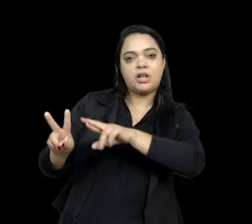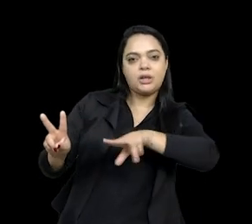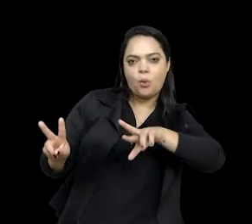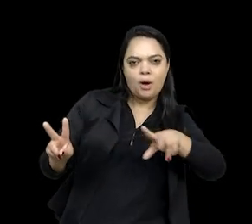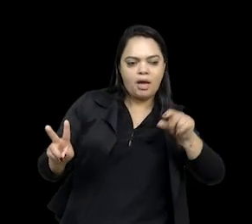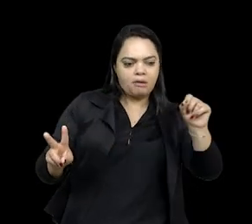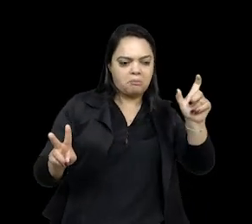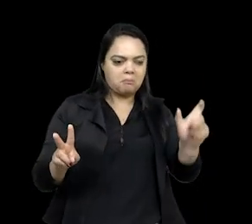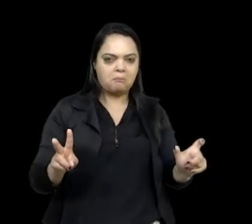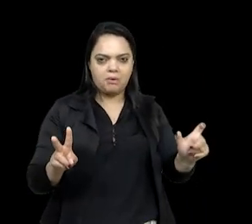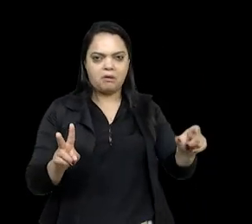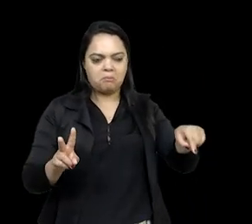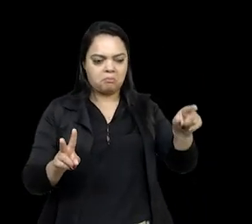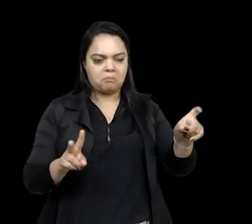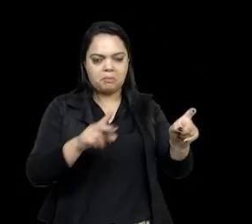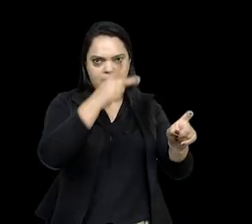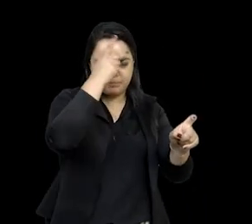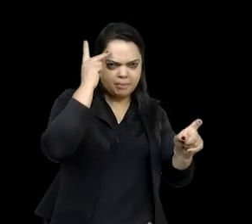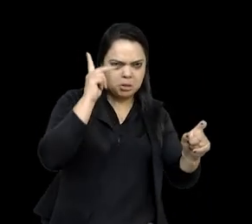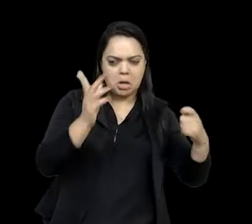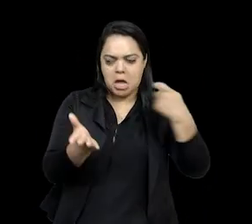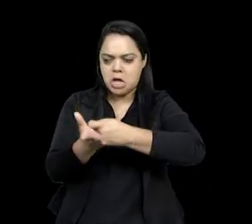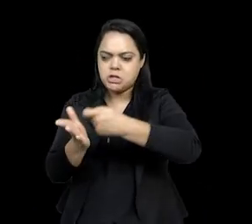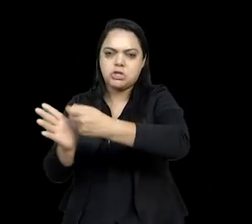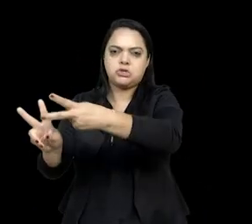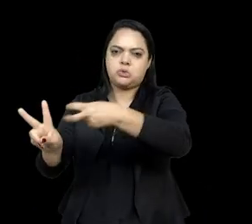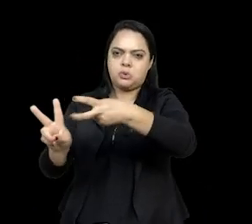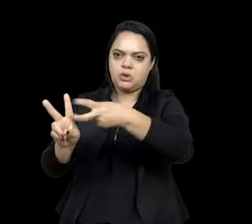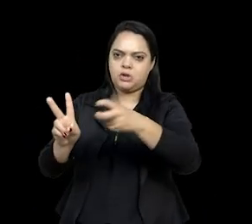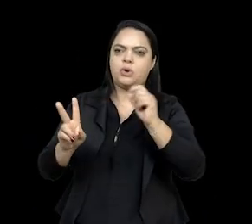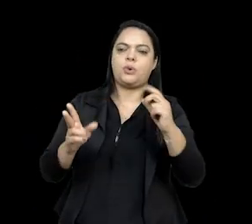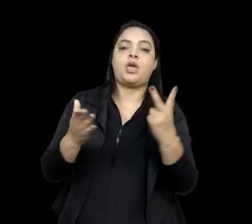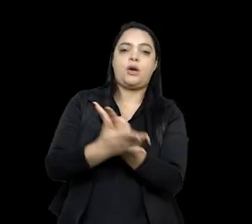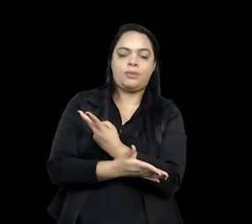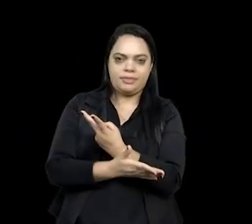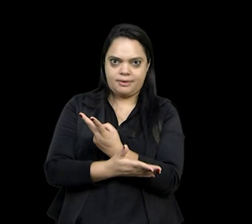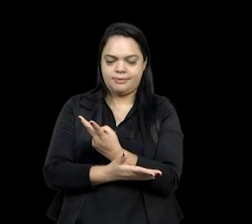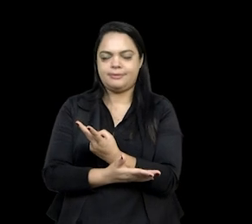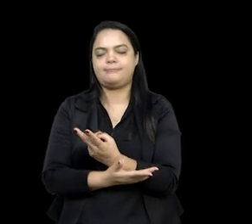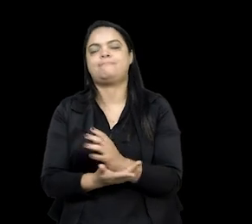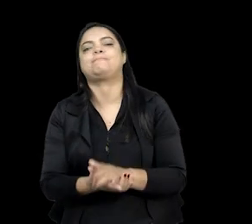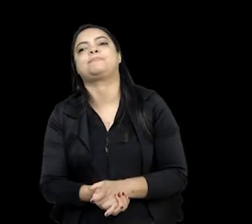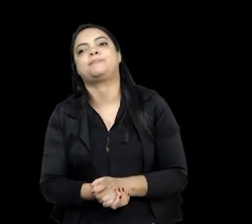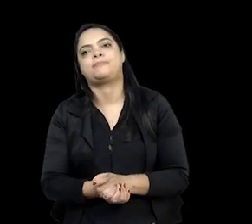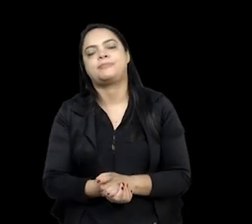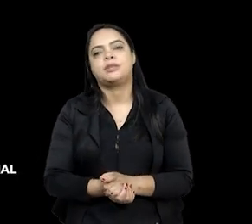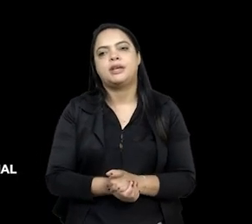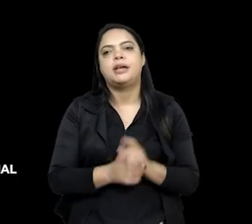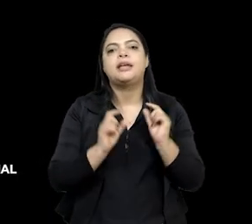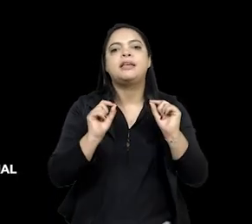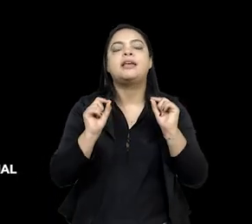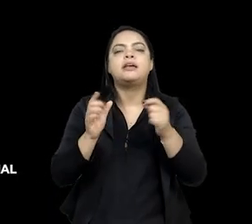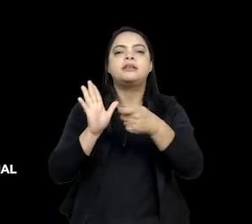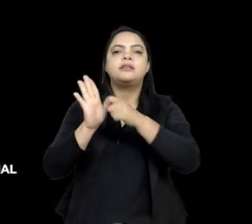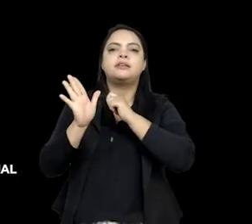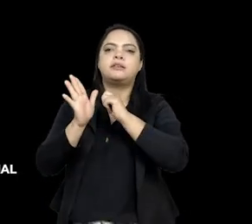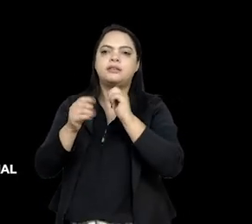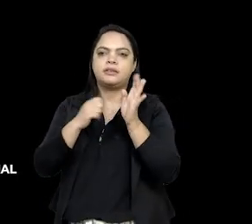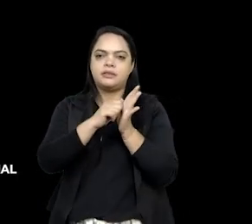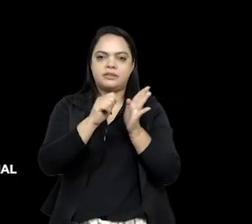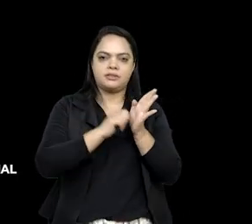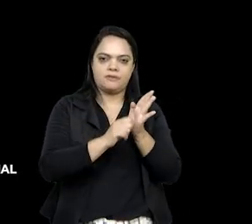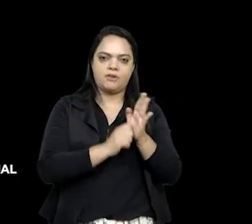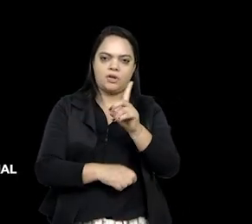indígena, né? Às vezes, o que acontece, eu acho que é um processo que tem muito, quem descreve isso é o David